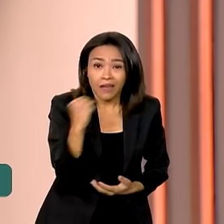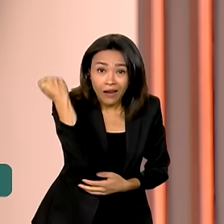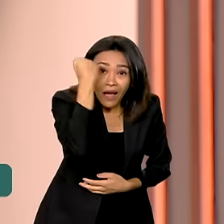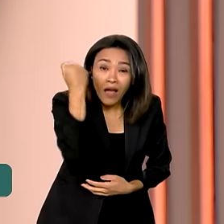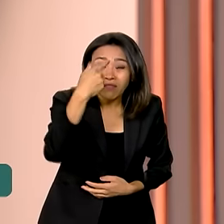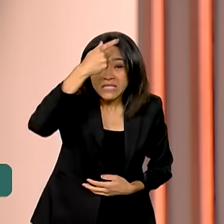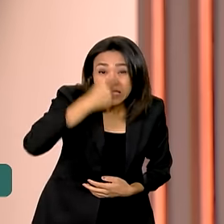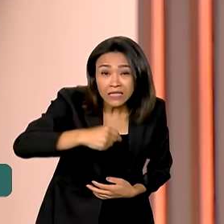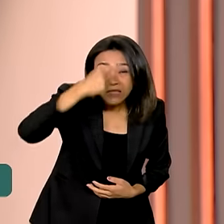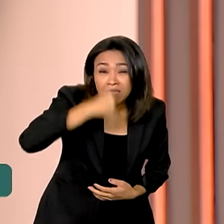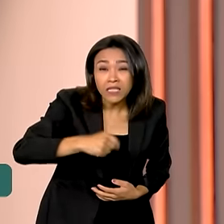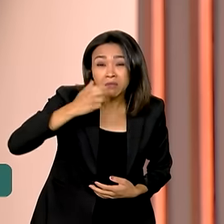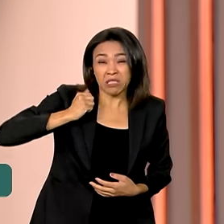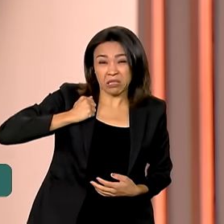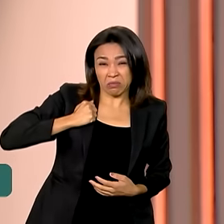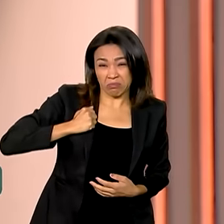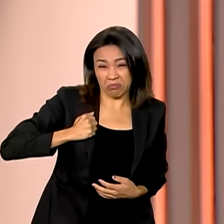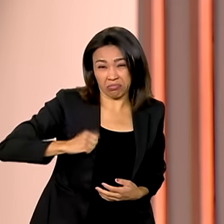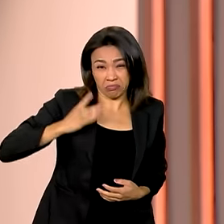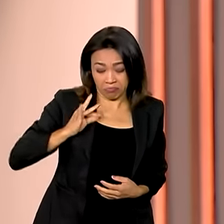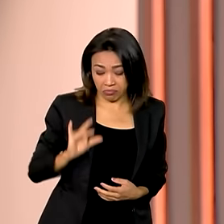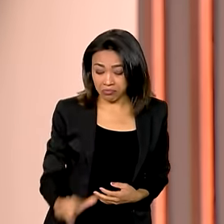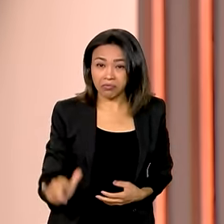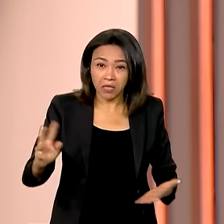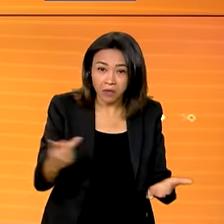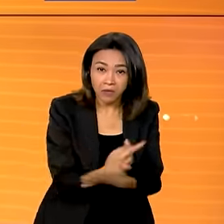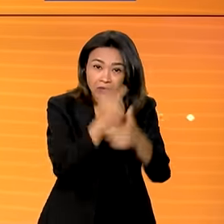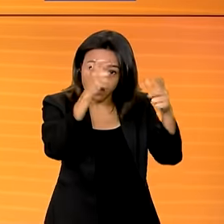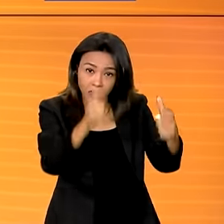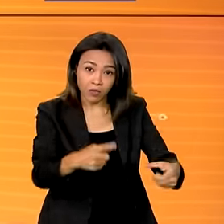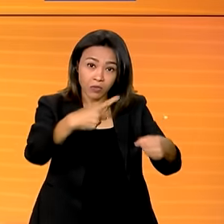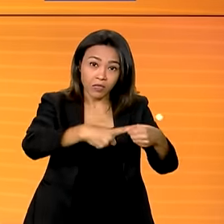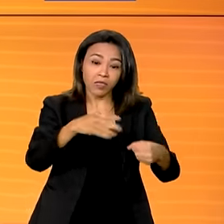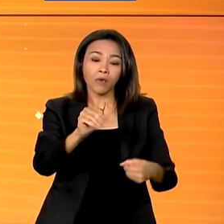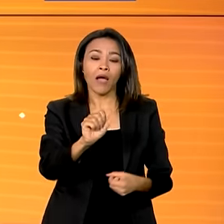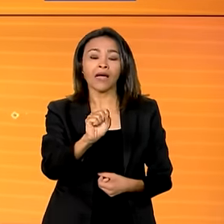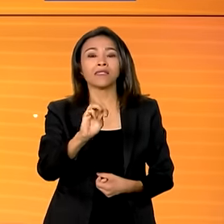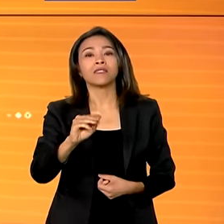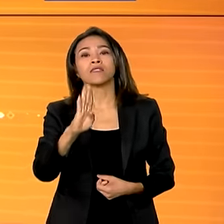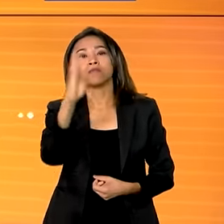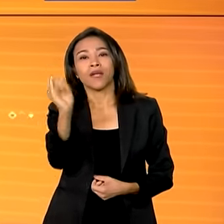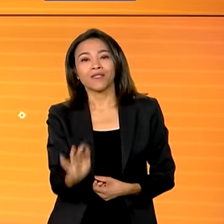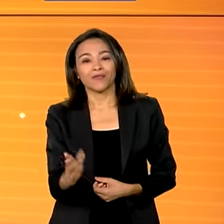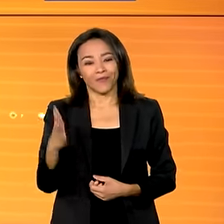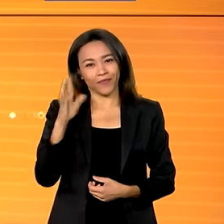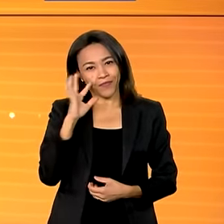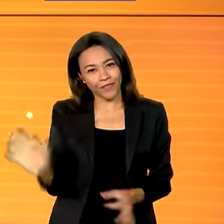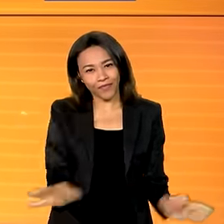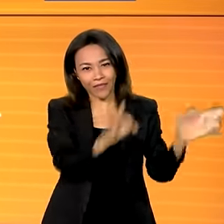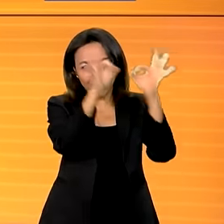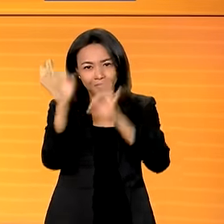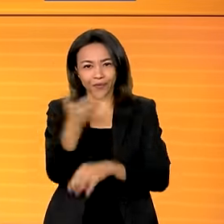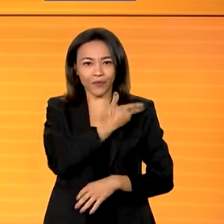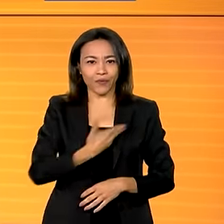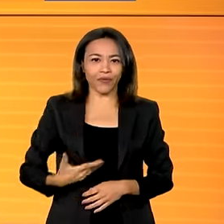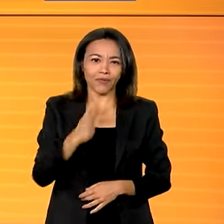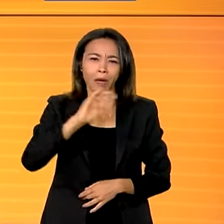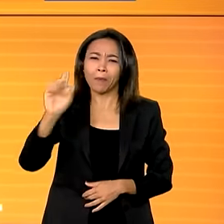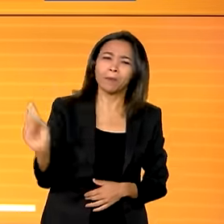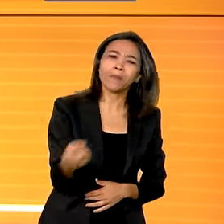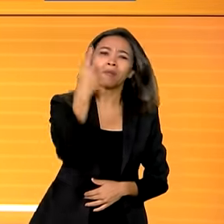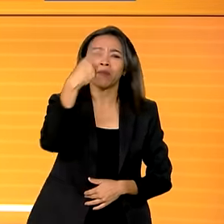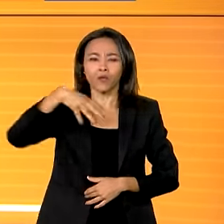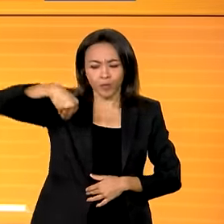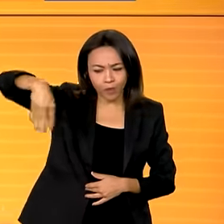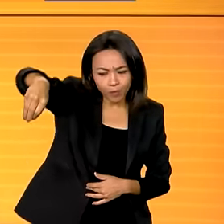agudas em aldeias do município Assis, Brasil. Veja a seguir. Governo Federal realiza o primeiro mapeamento